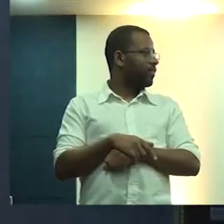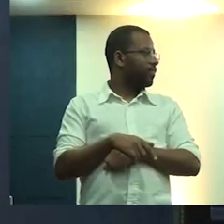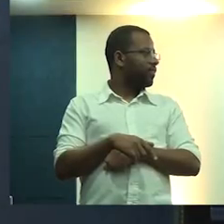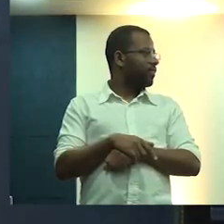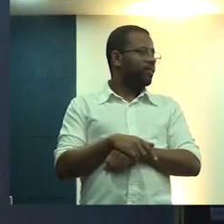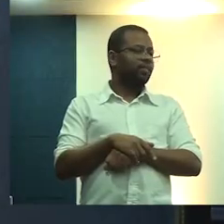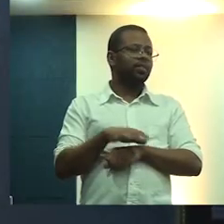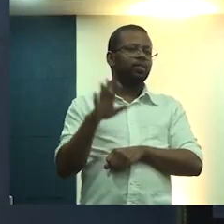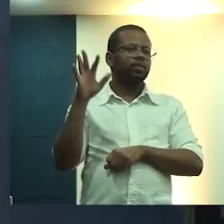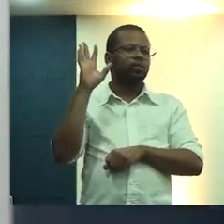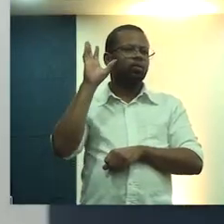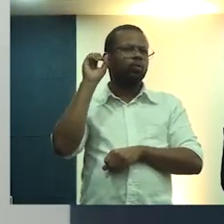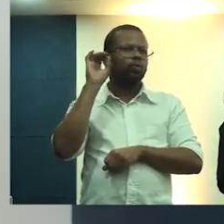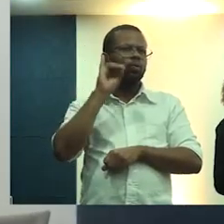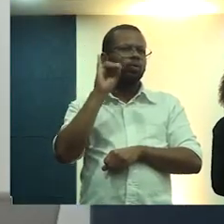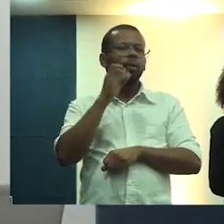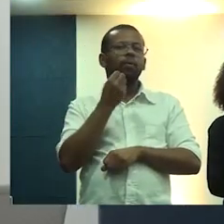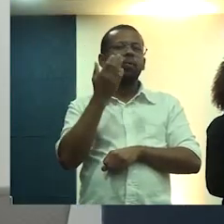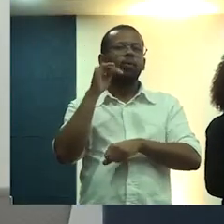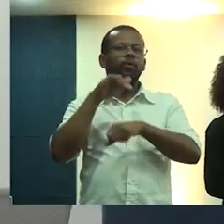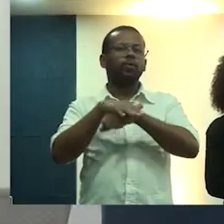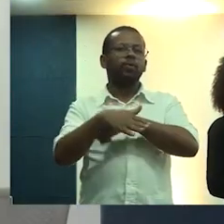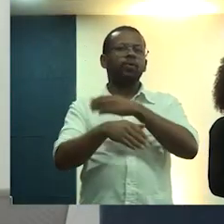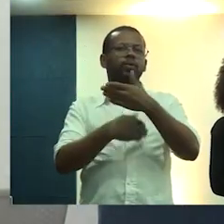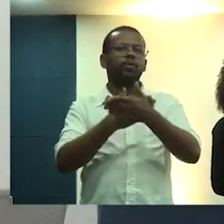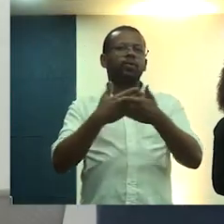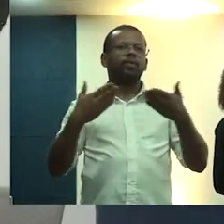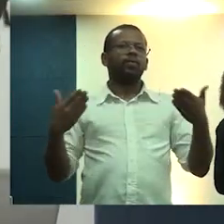Alô. Boa noite.